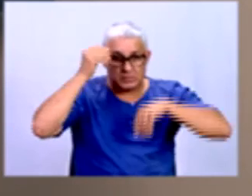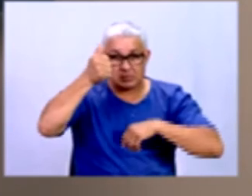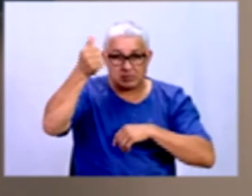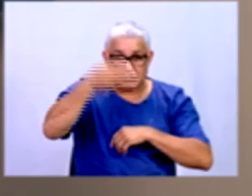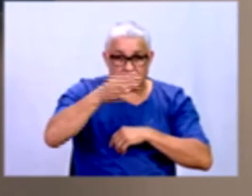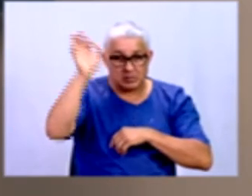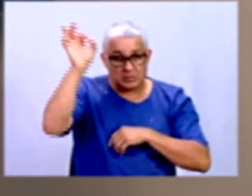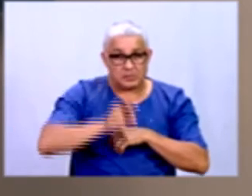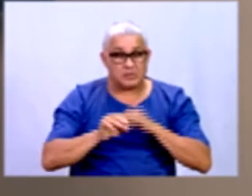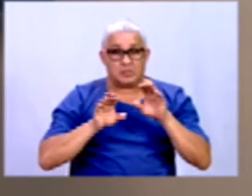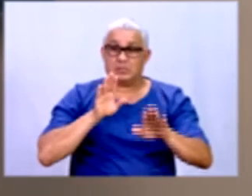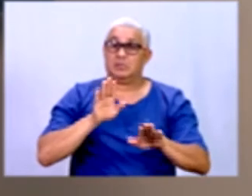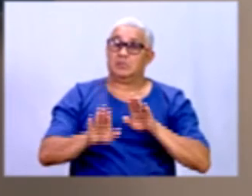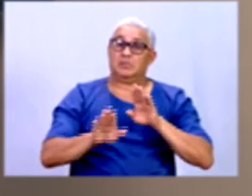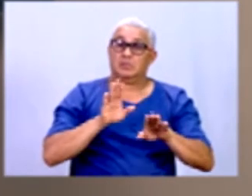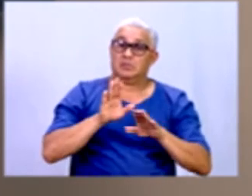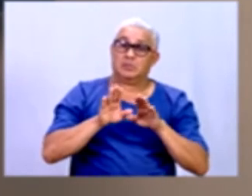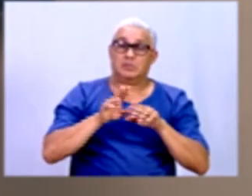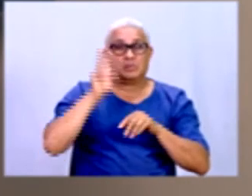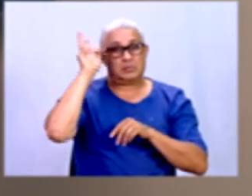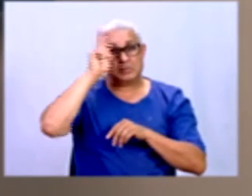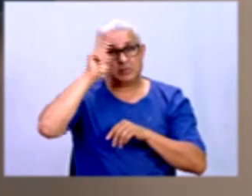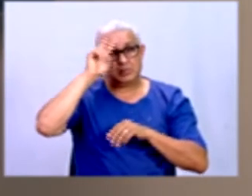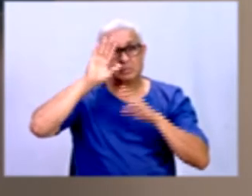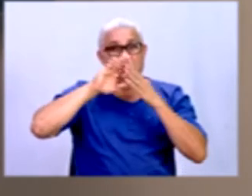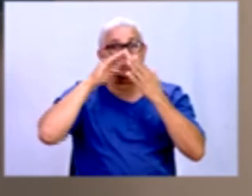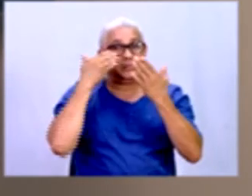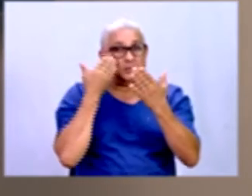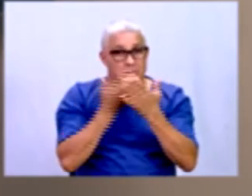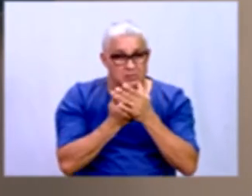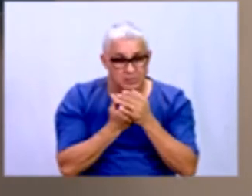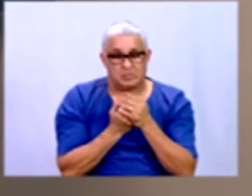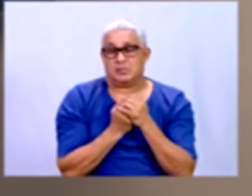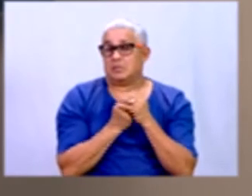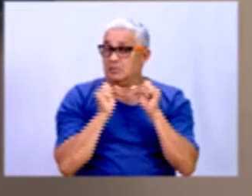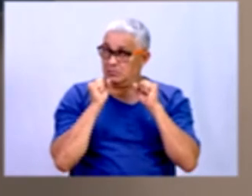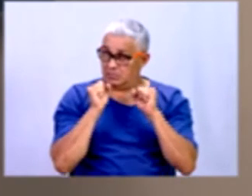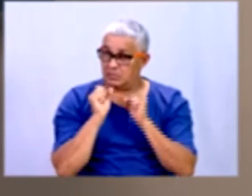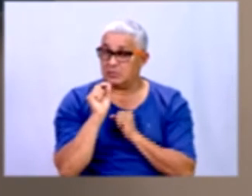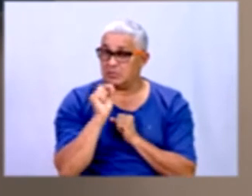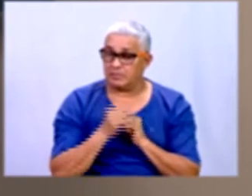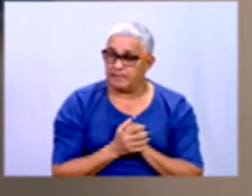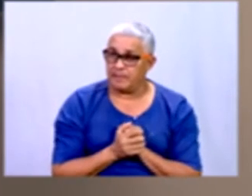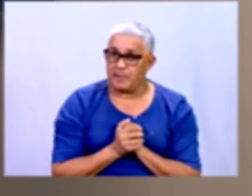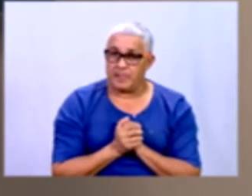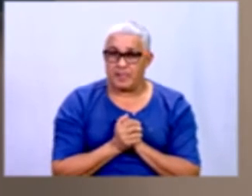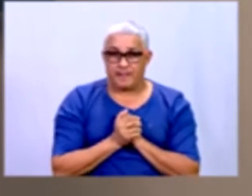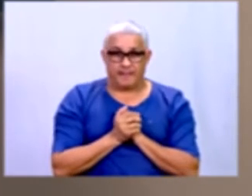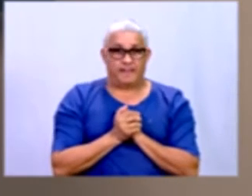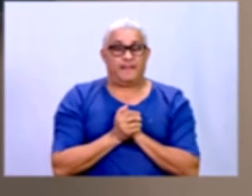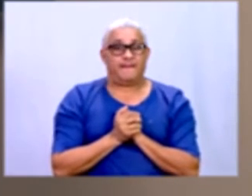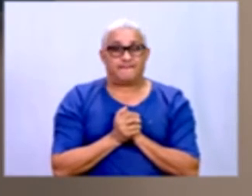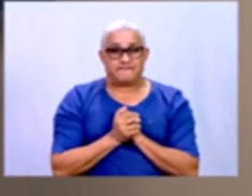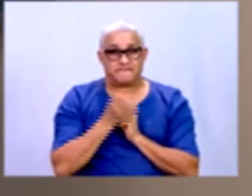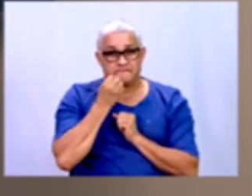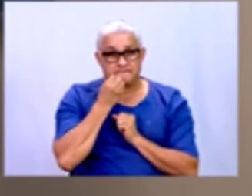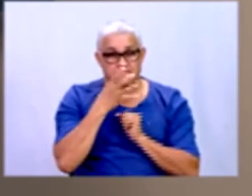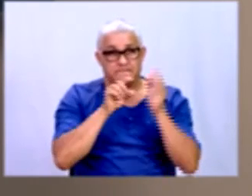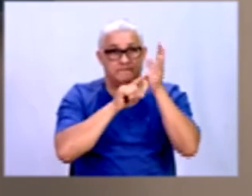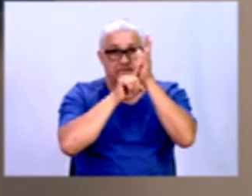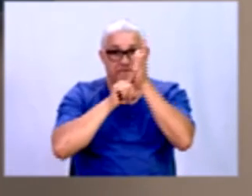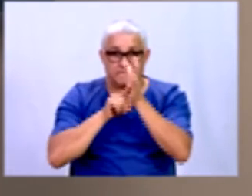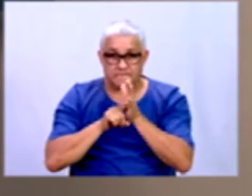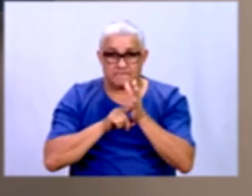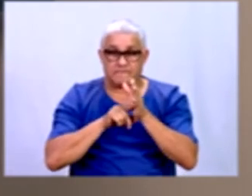dependendo do histórico que essa escola tem, ela vai ver, ah, é interessante quando a gente faz uma coleta de